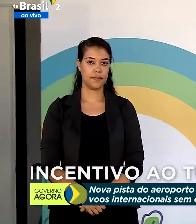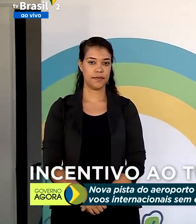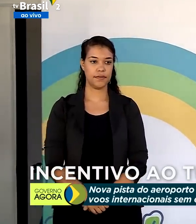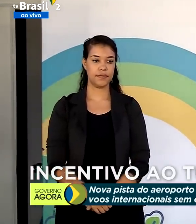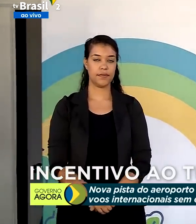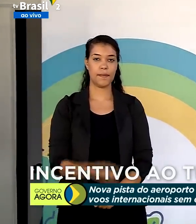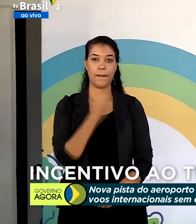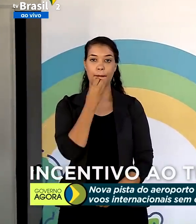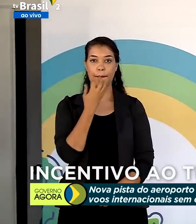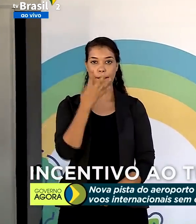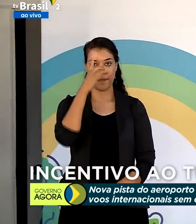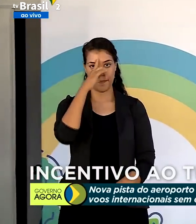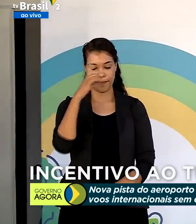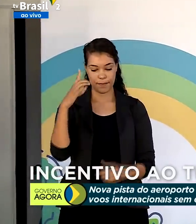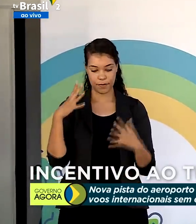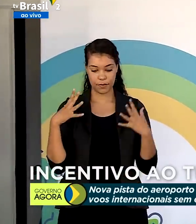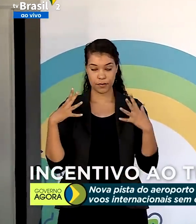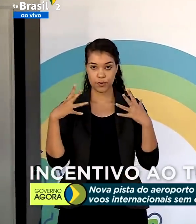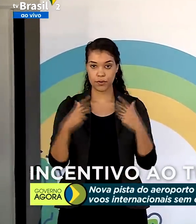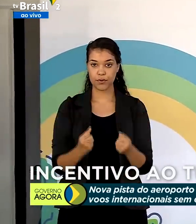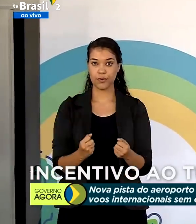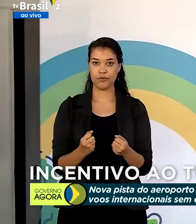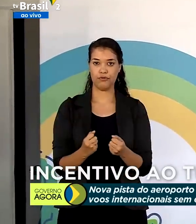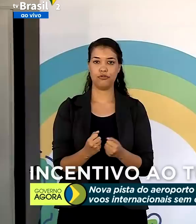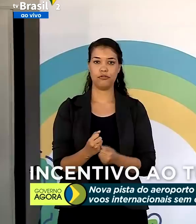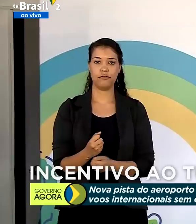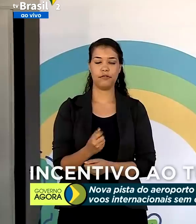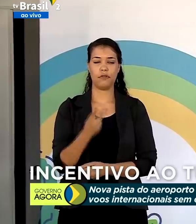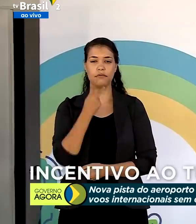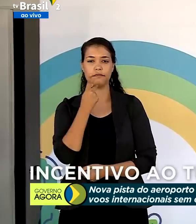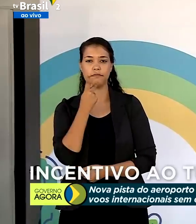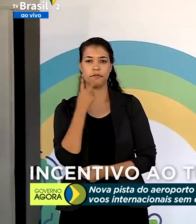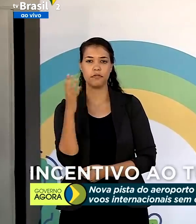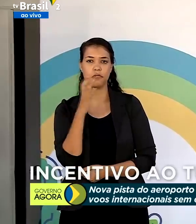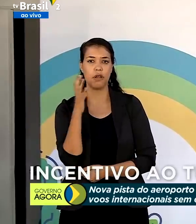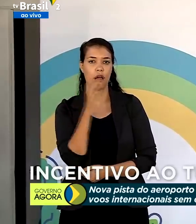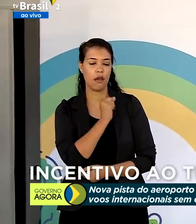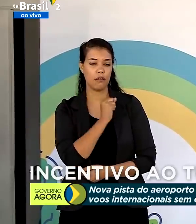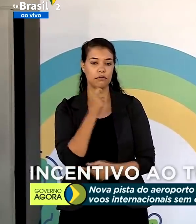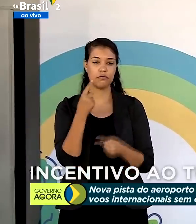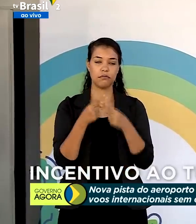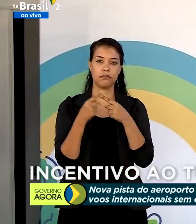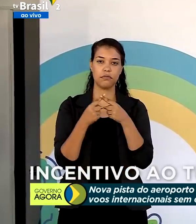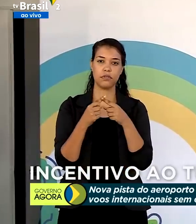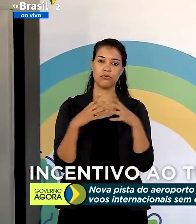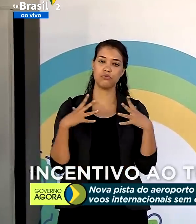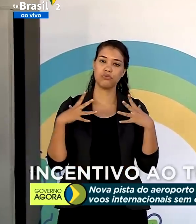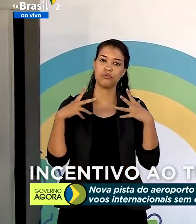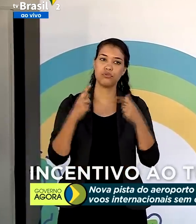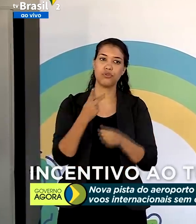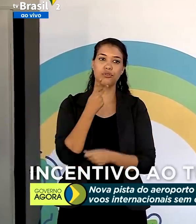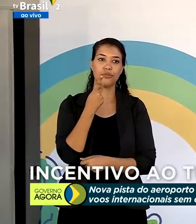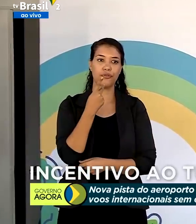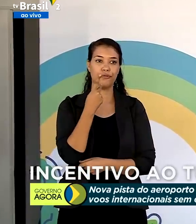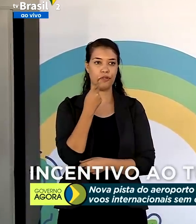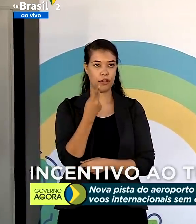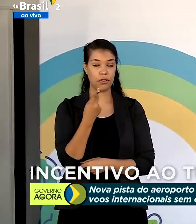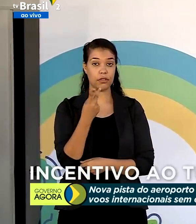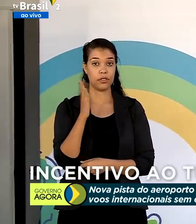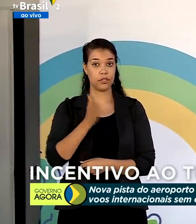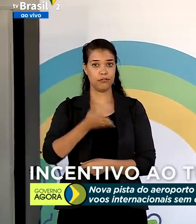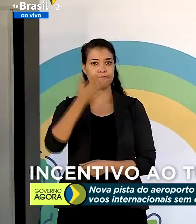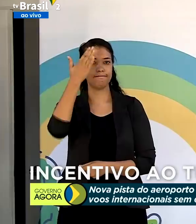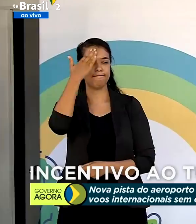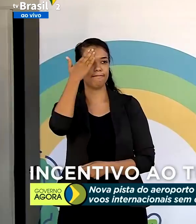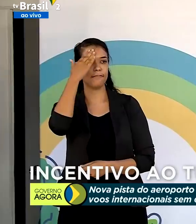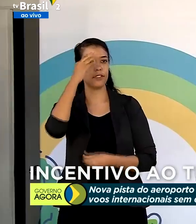Bom dia a todos. Eu vou ser bem breve, que, na verdade, o que a gente tem para dizer está colocado aí para os senhores aí